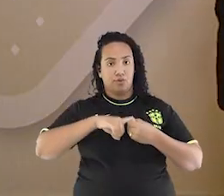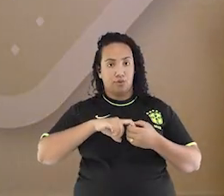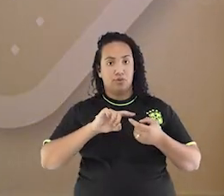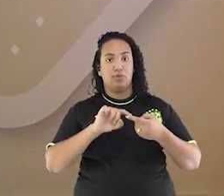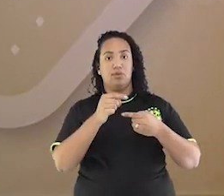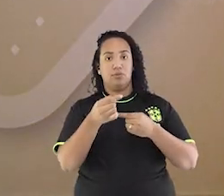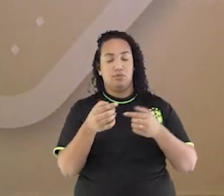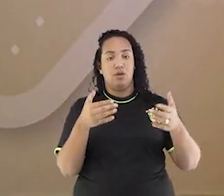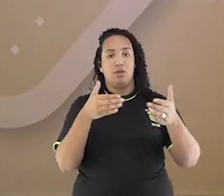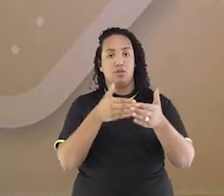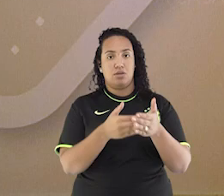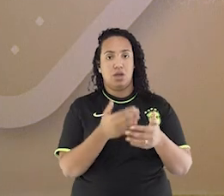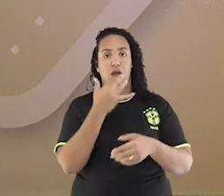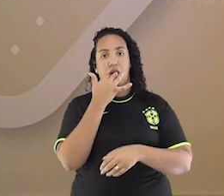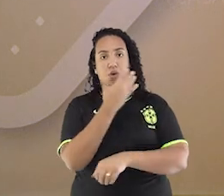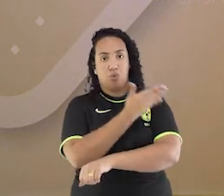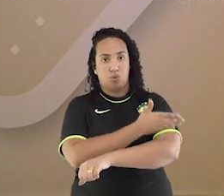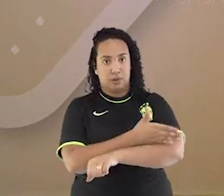Beleza?